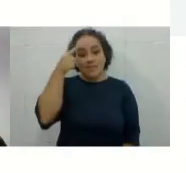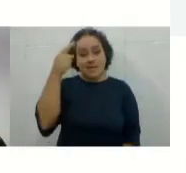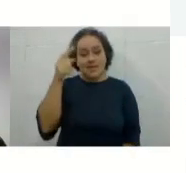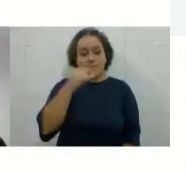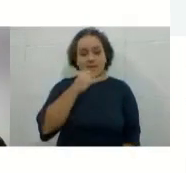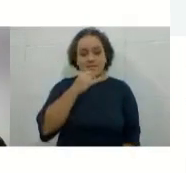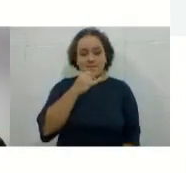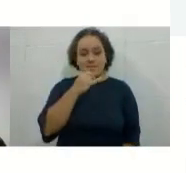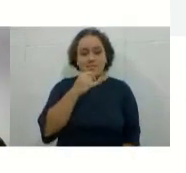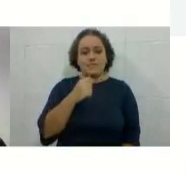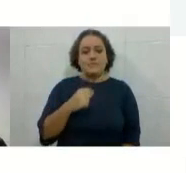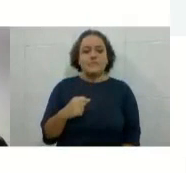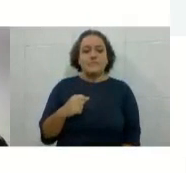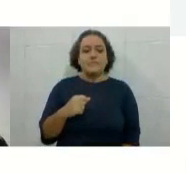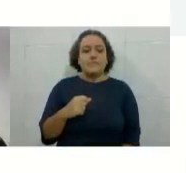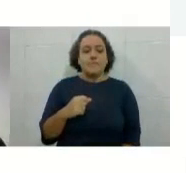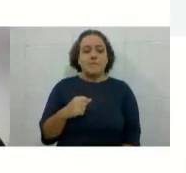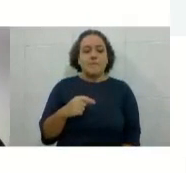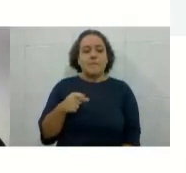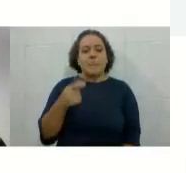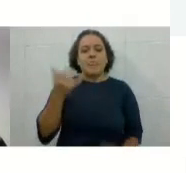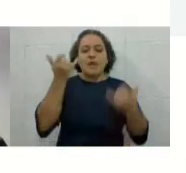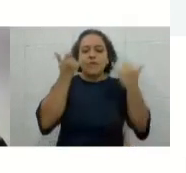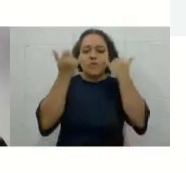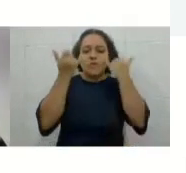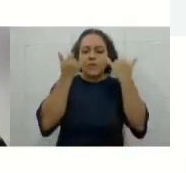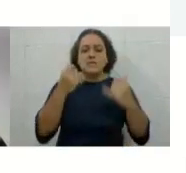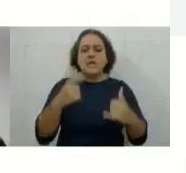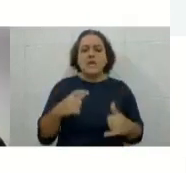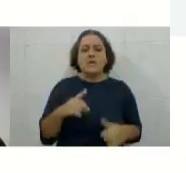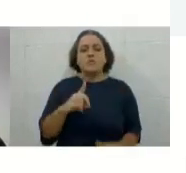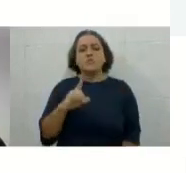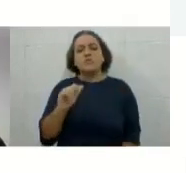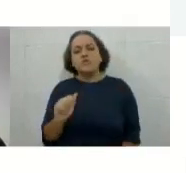a informação sobre data, semana